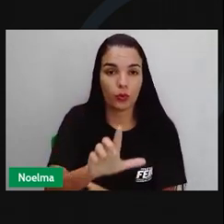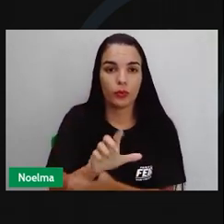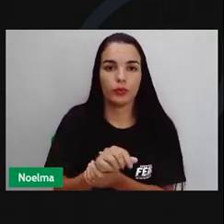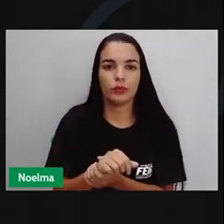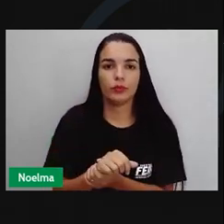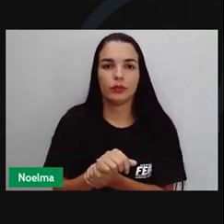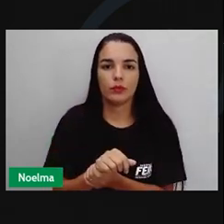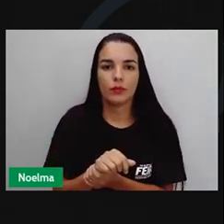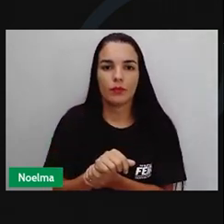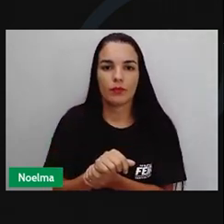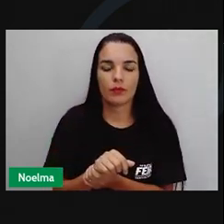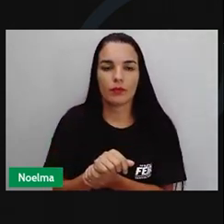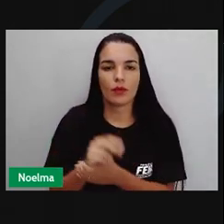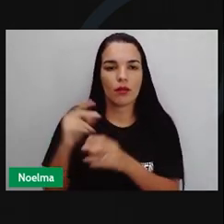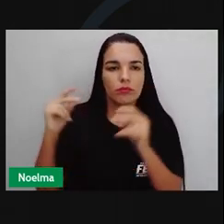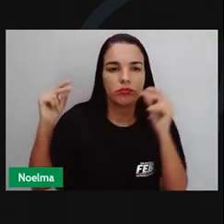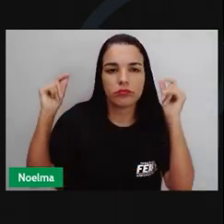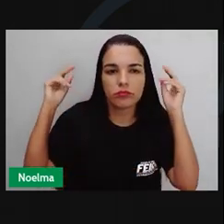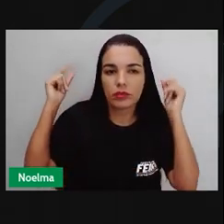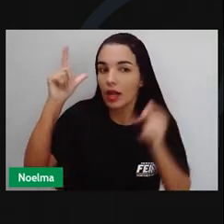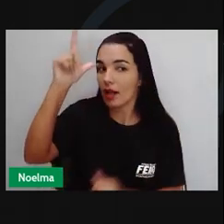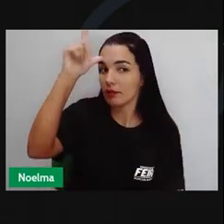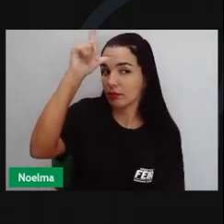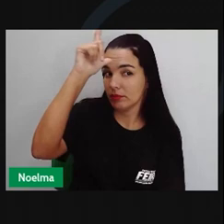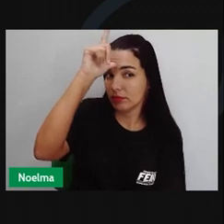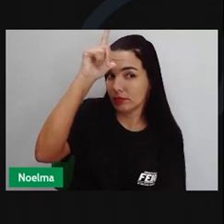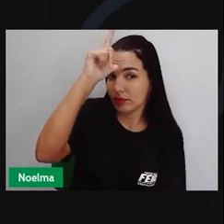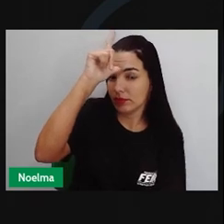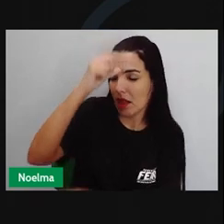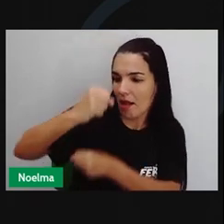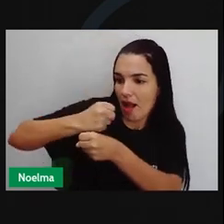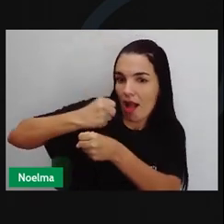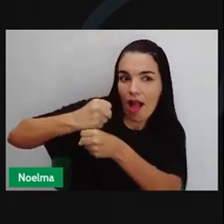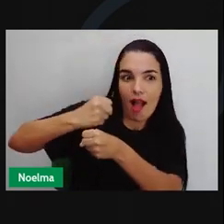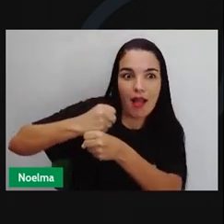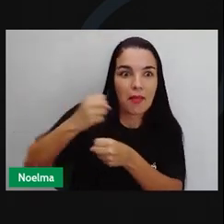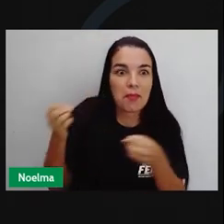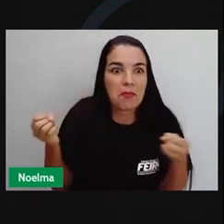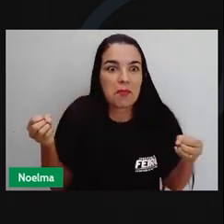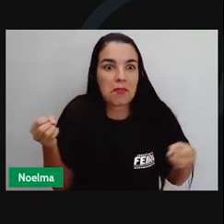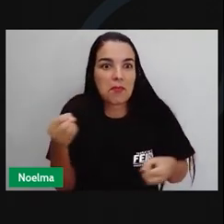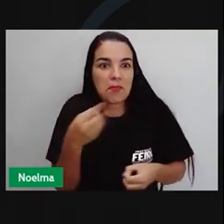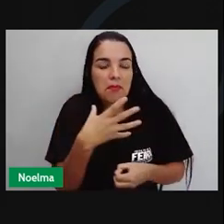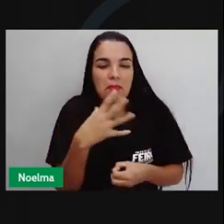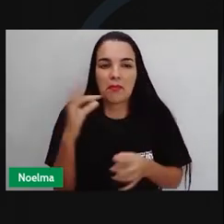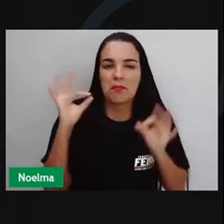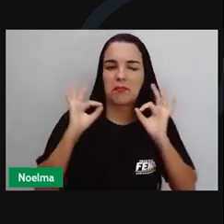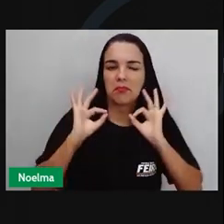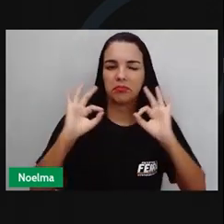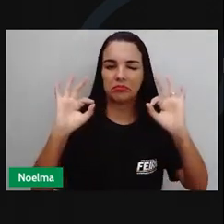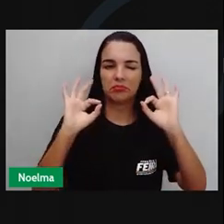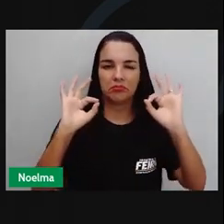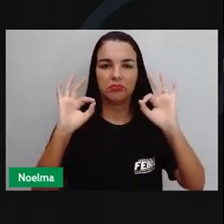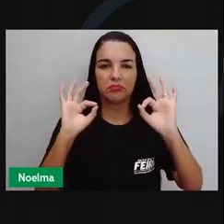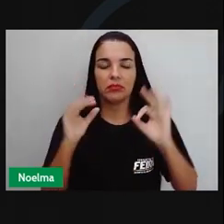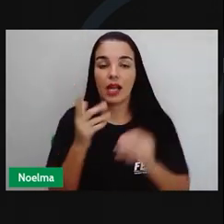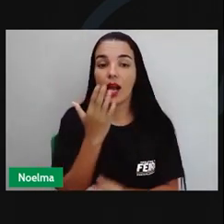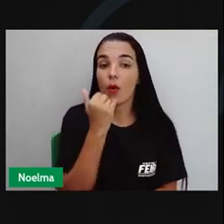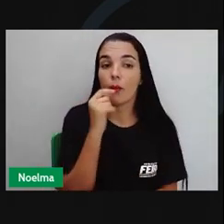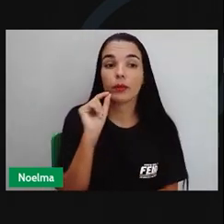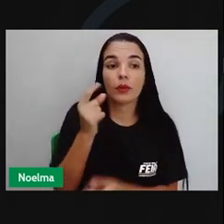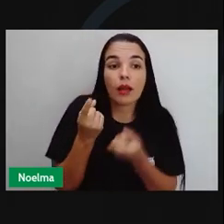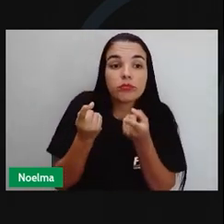Dos alemães herdamos na arquitetura casas construídas com a técnica enchaimel. Na culinária